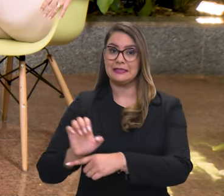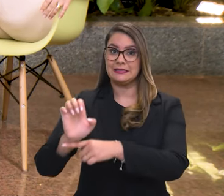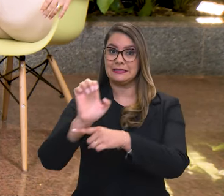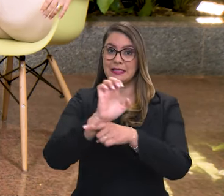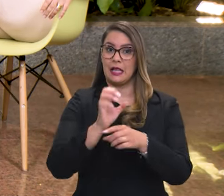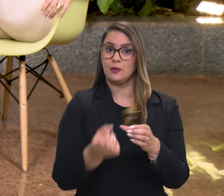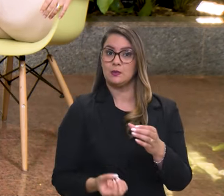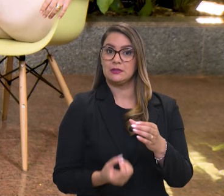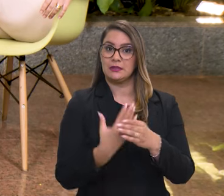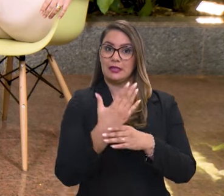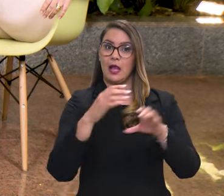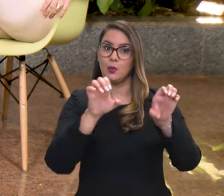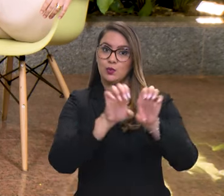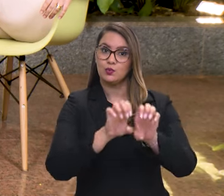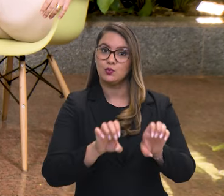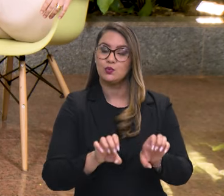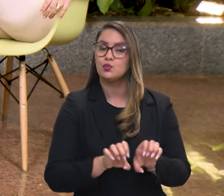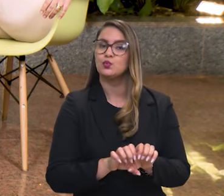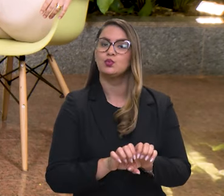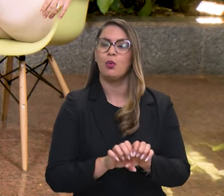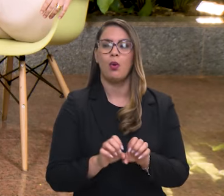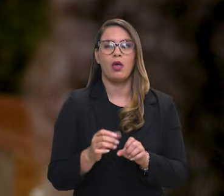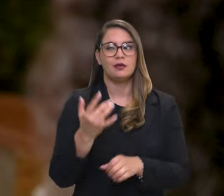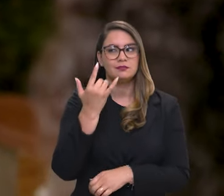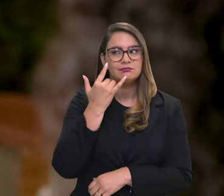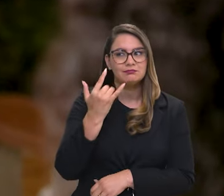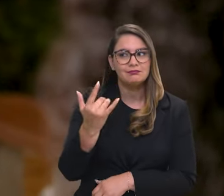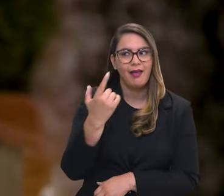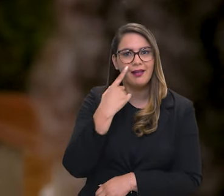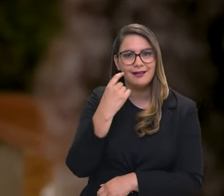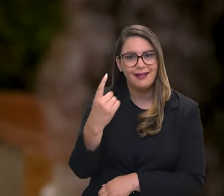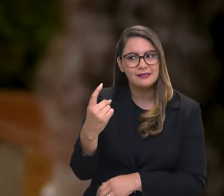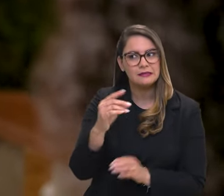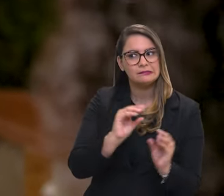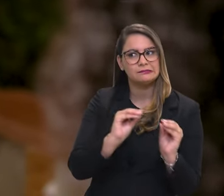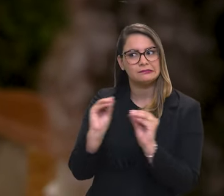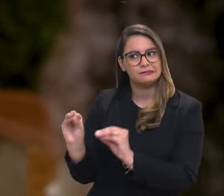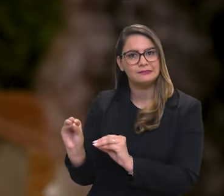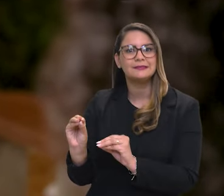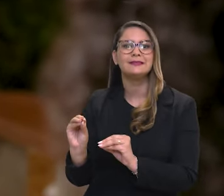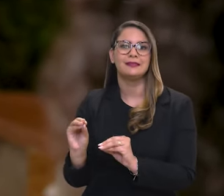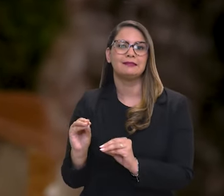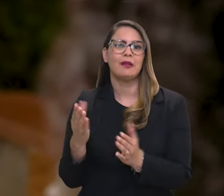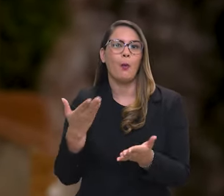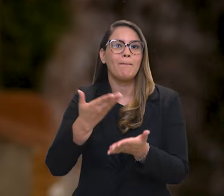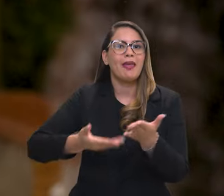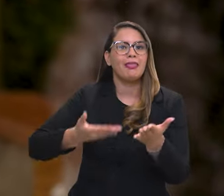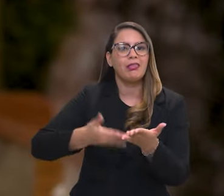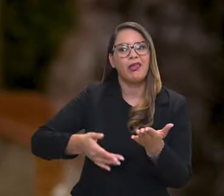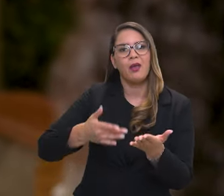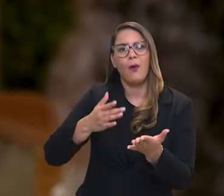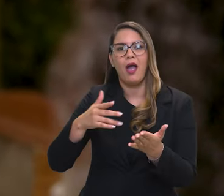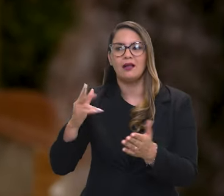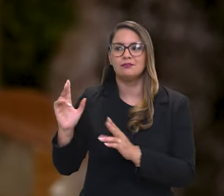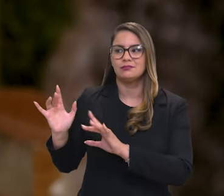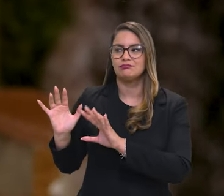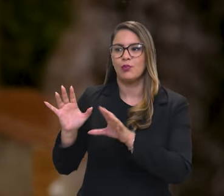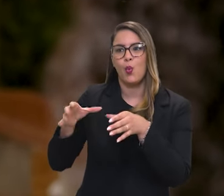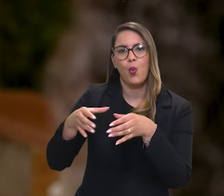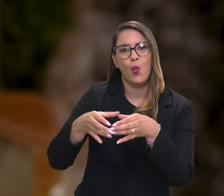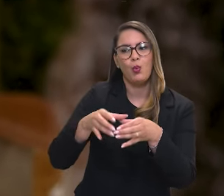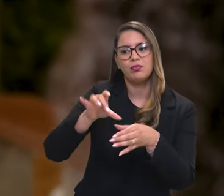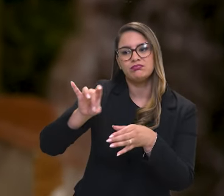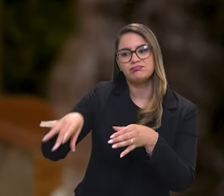os estados criaram estruturas muito convidativas. Então, ao longo do tempo, o Ibama também foi perdendo